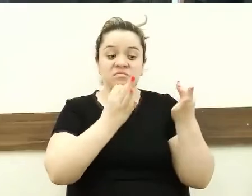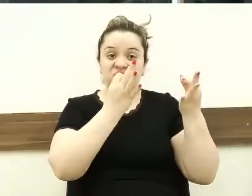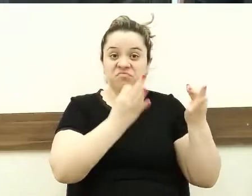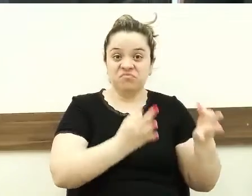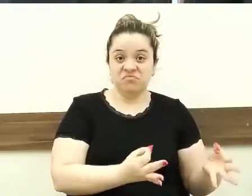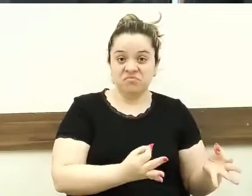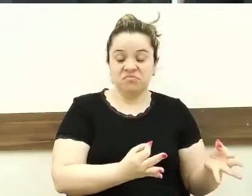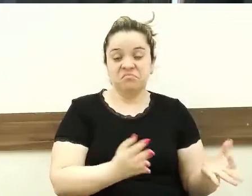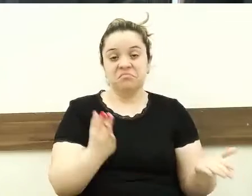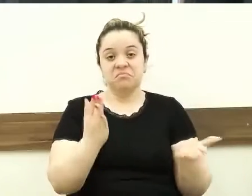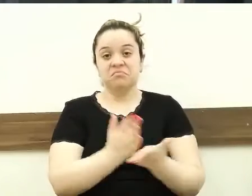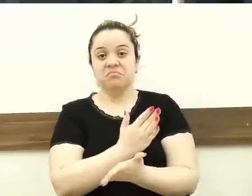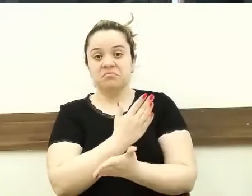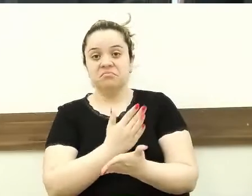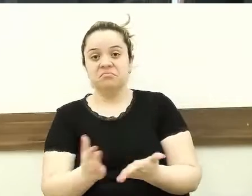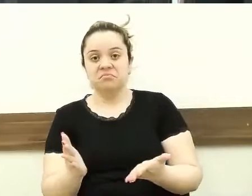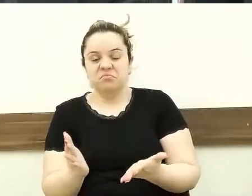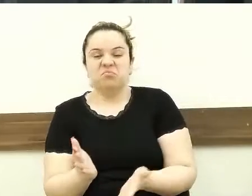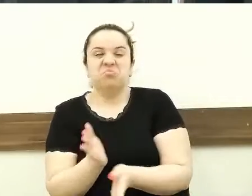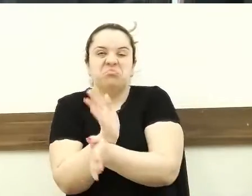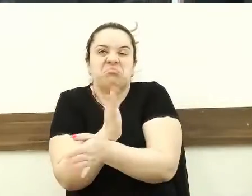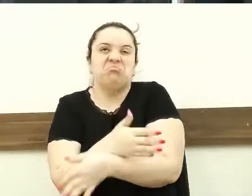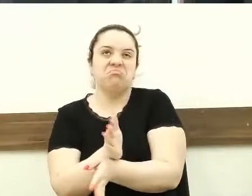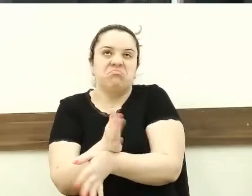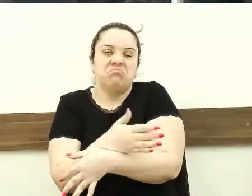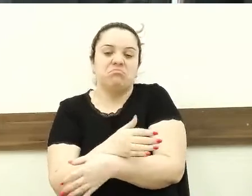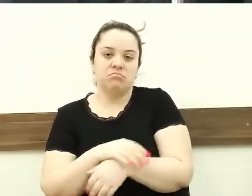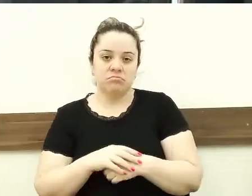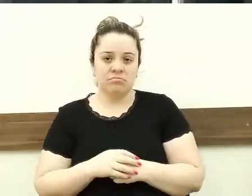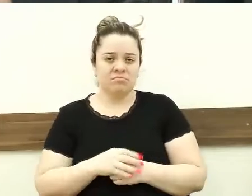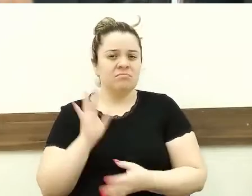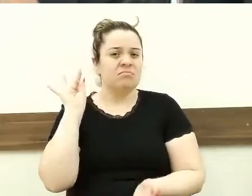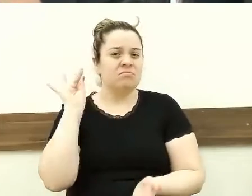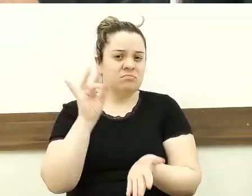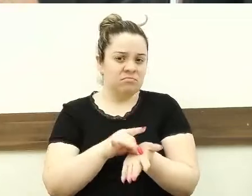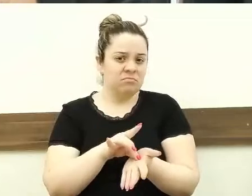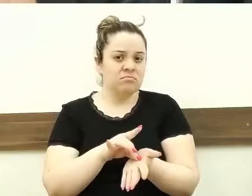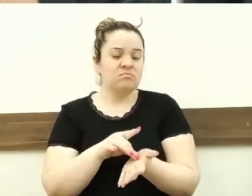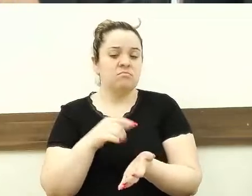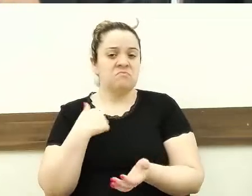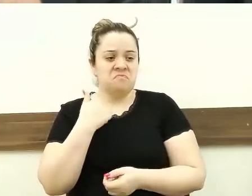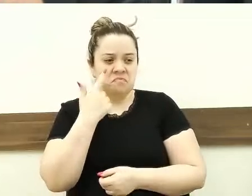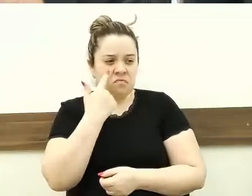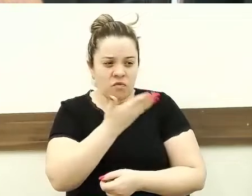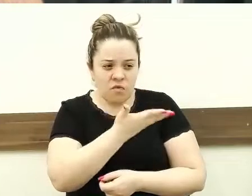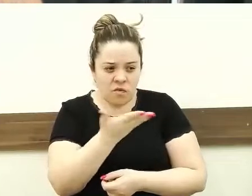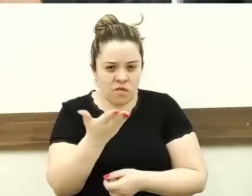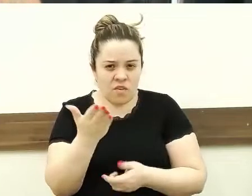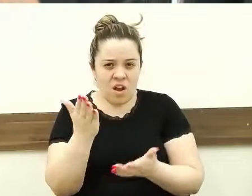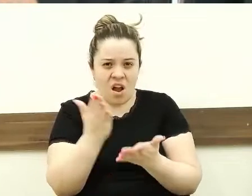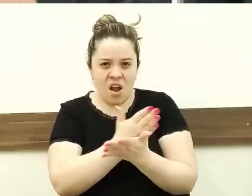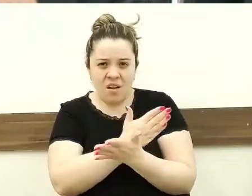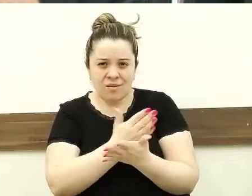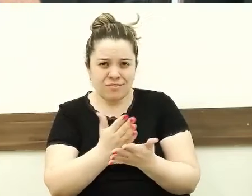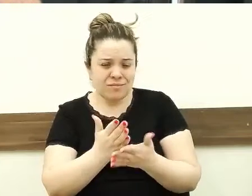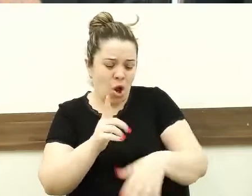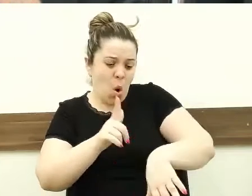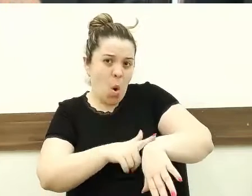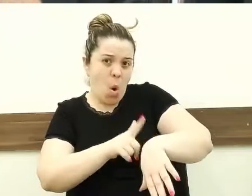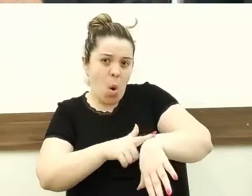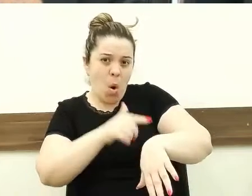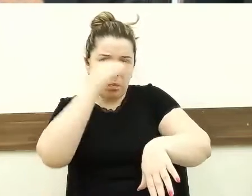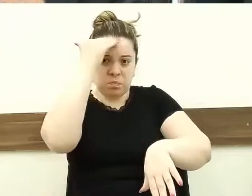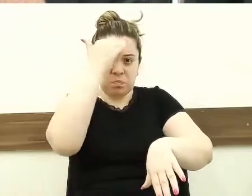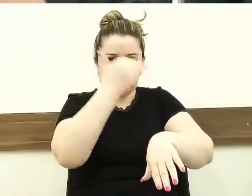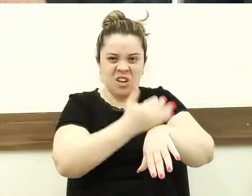nem aí. E é a realidade. Eu tenho presenciado servidores que não estão cumprindo o horário. Falaram,